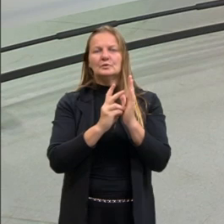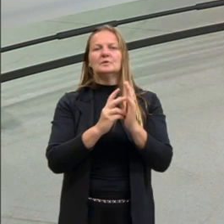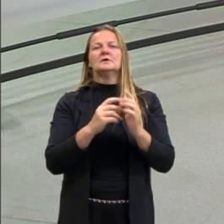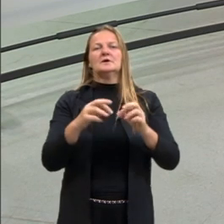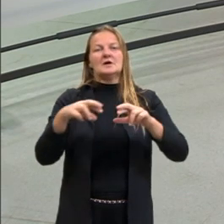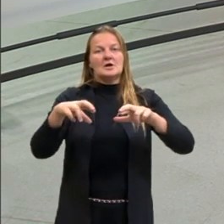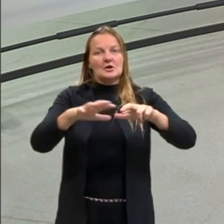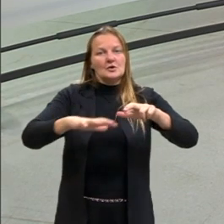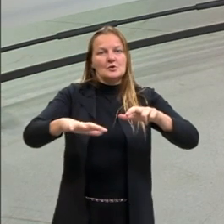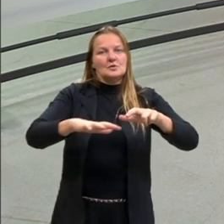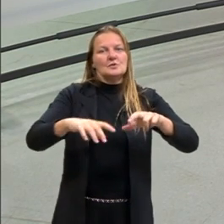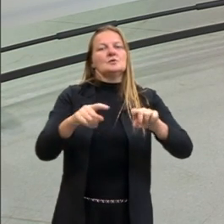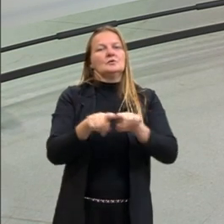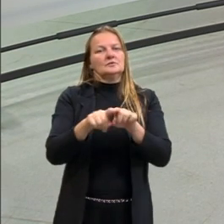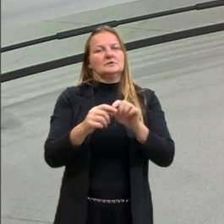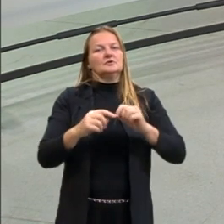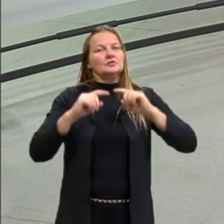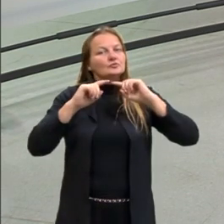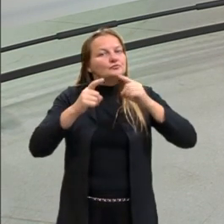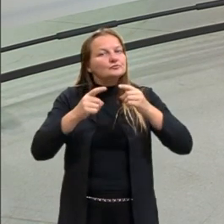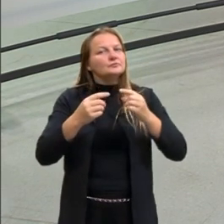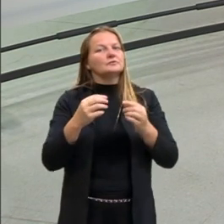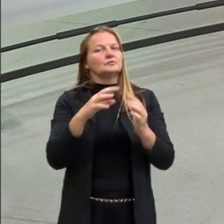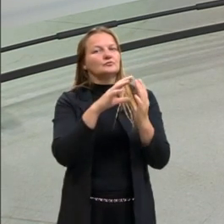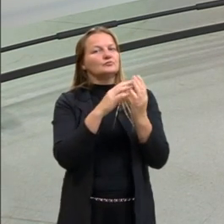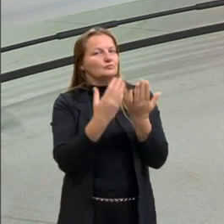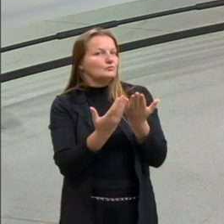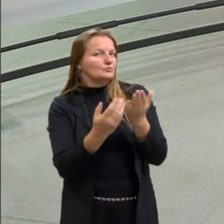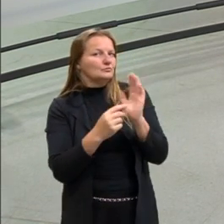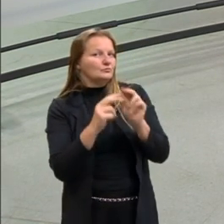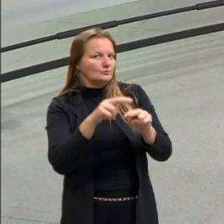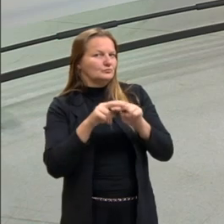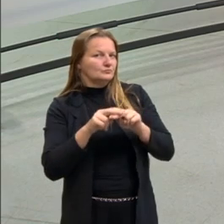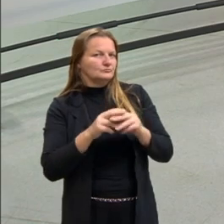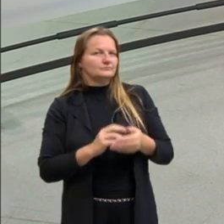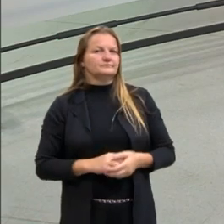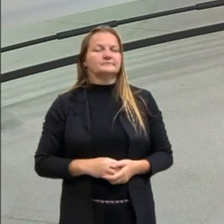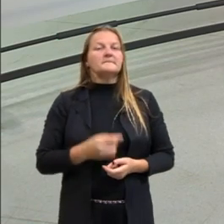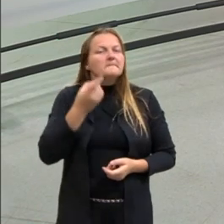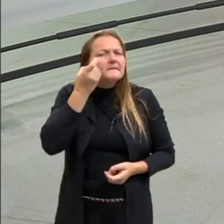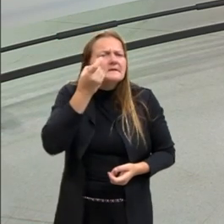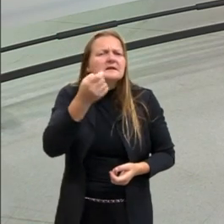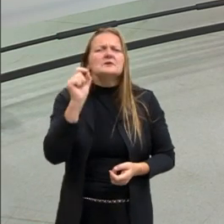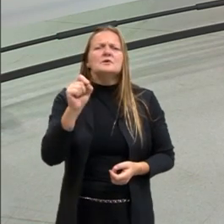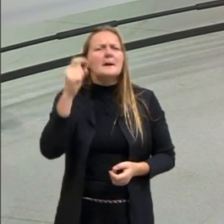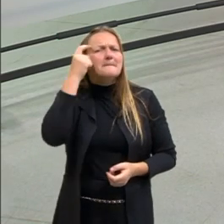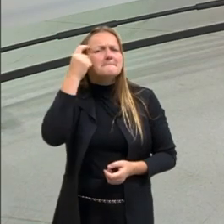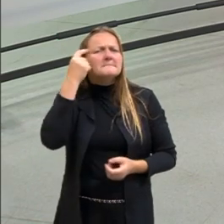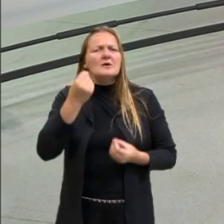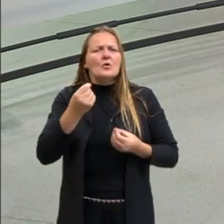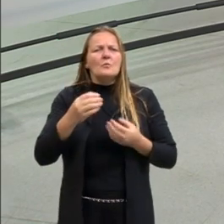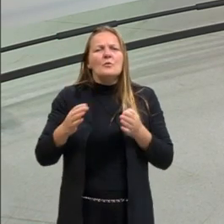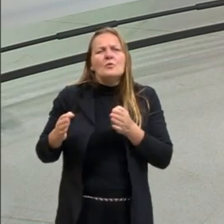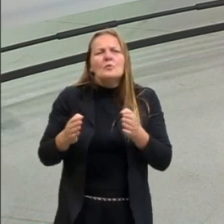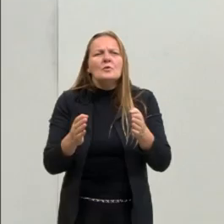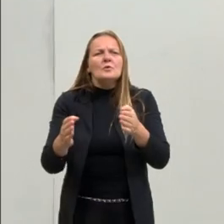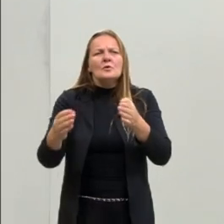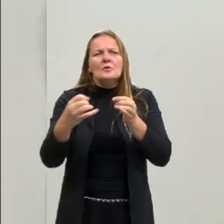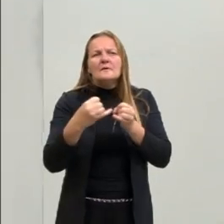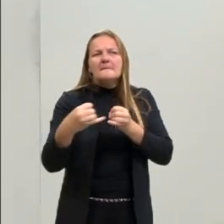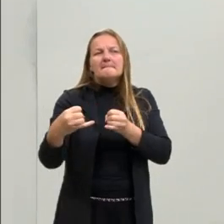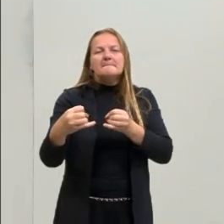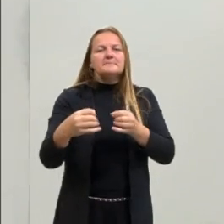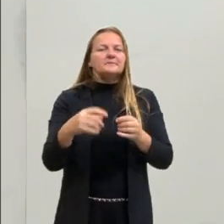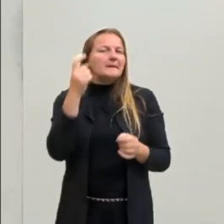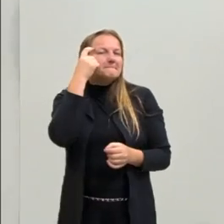território indígena. Então, algumas obras dele refletem sobre isso. Interessante, assim, pensar nessa linha que a gente está costurando